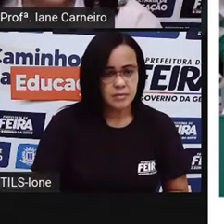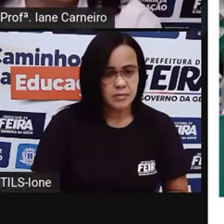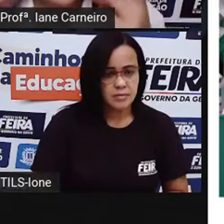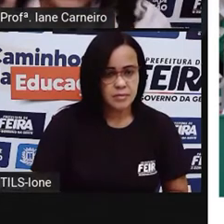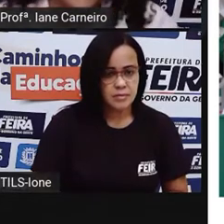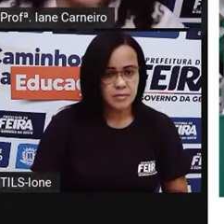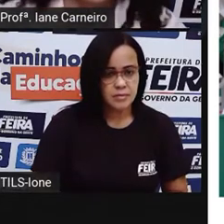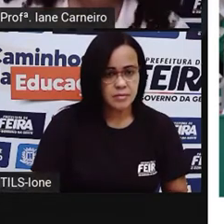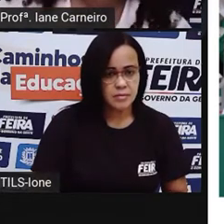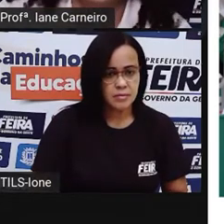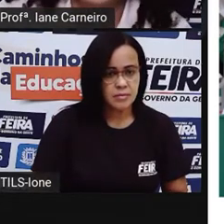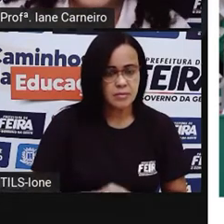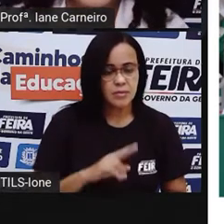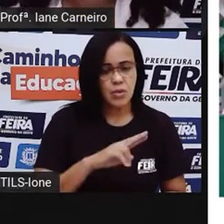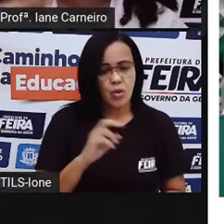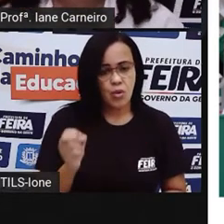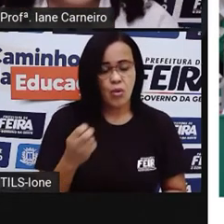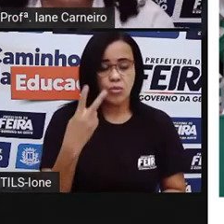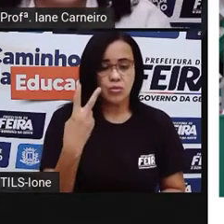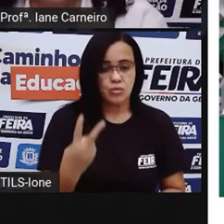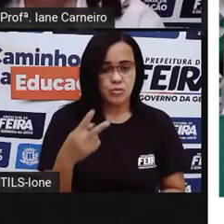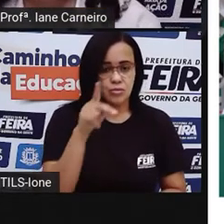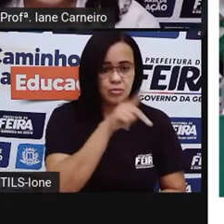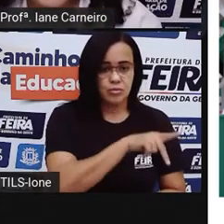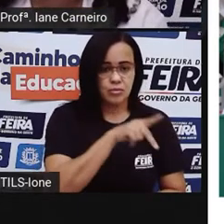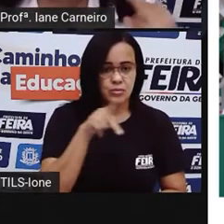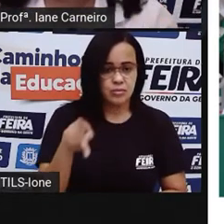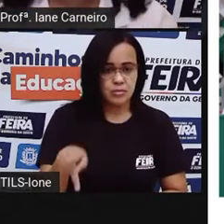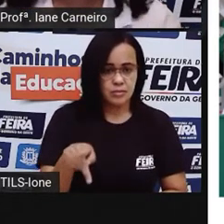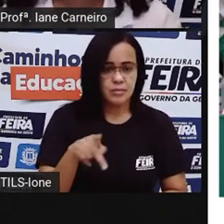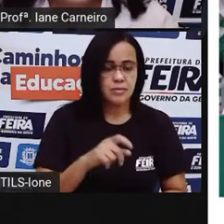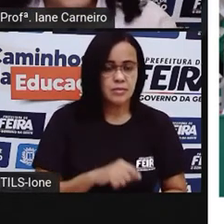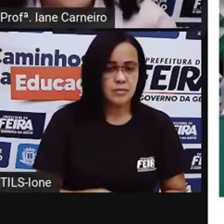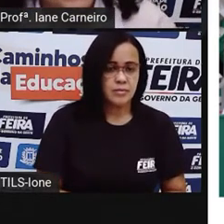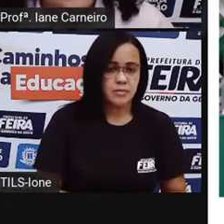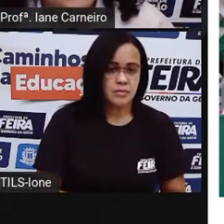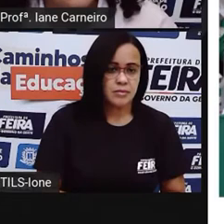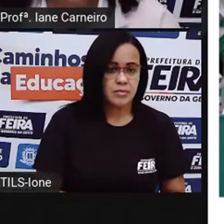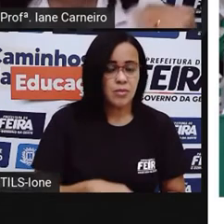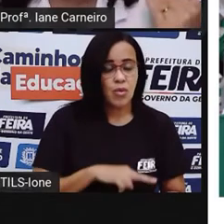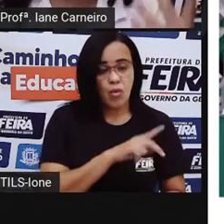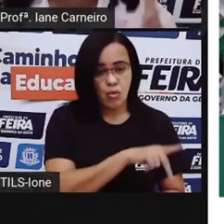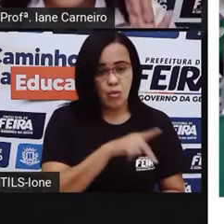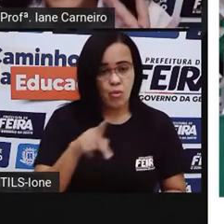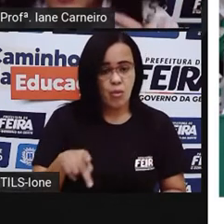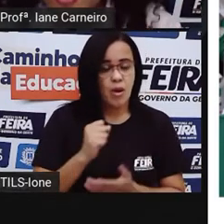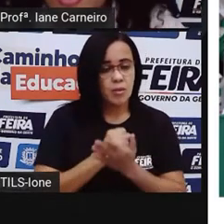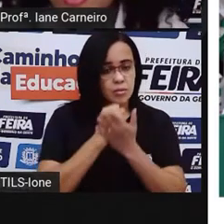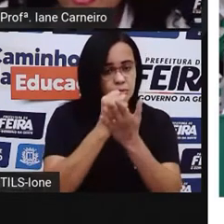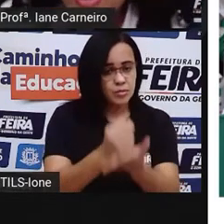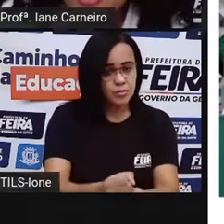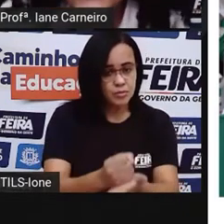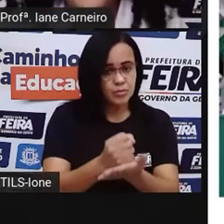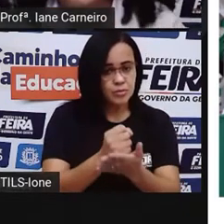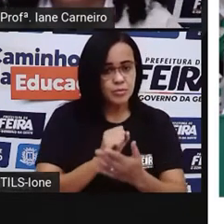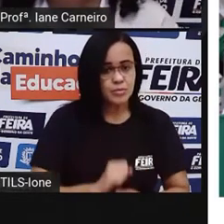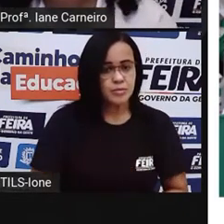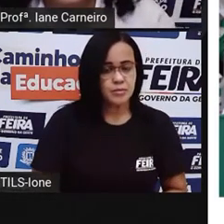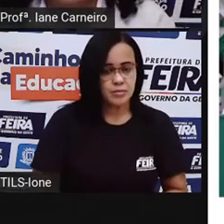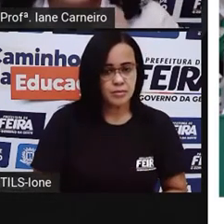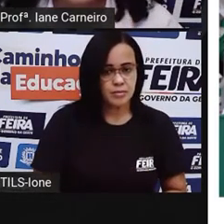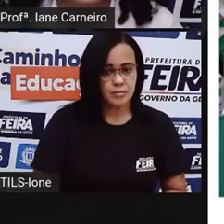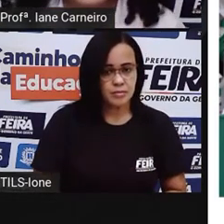ou duas PROs na sala, ou uma PRO auxiliar. E a gente vê que ela está aqui, ajudando ali, no cantinho,